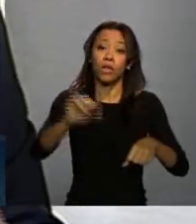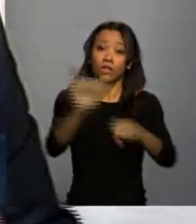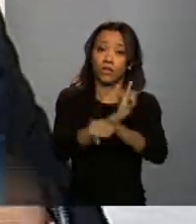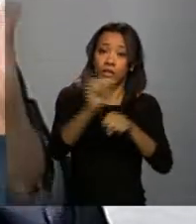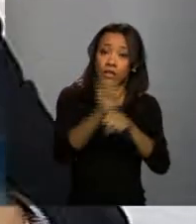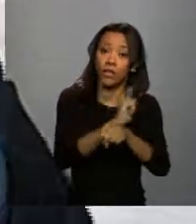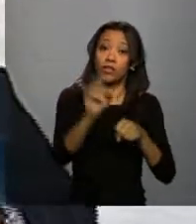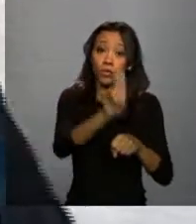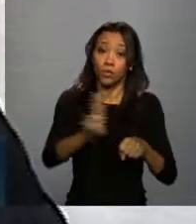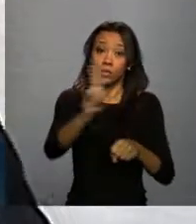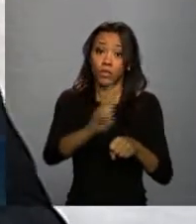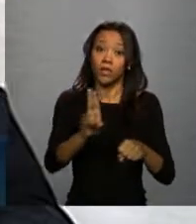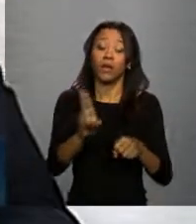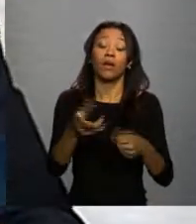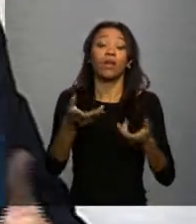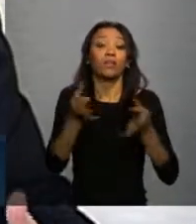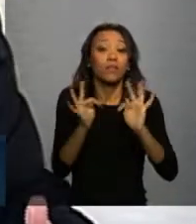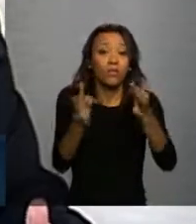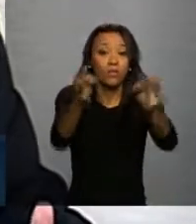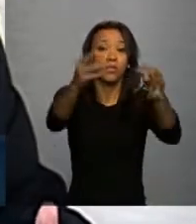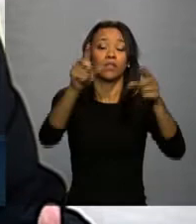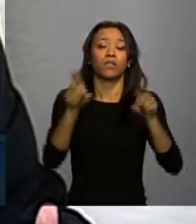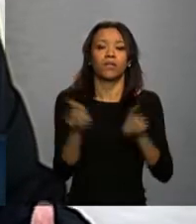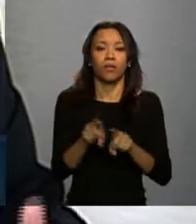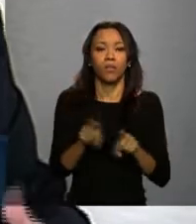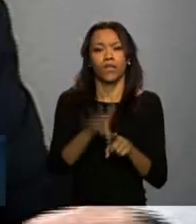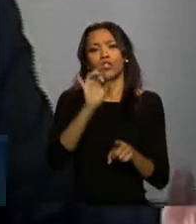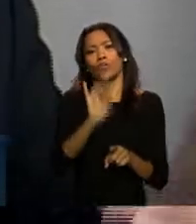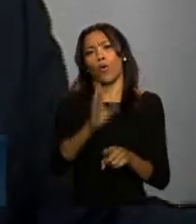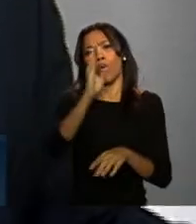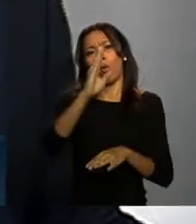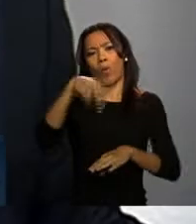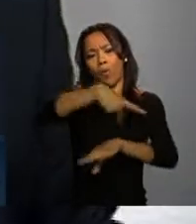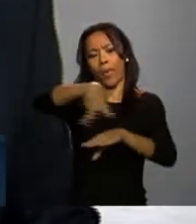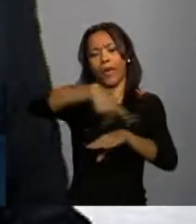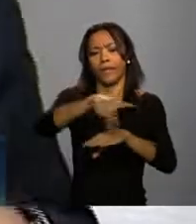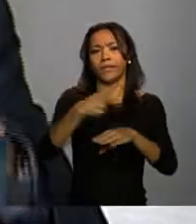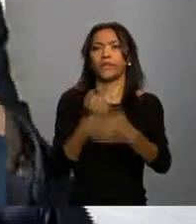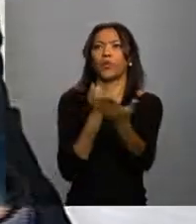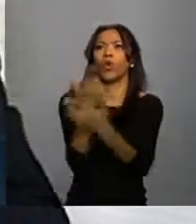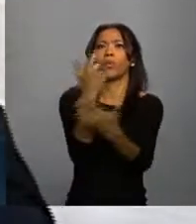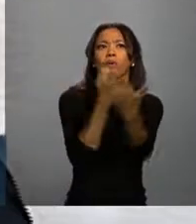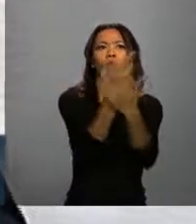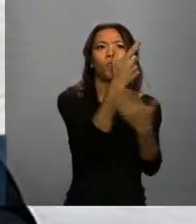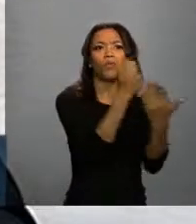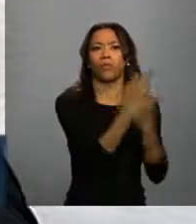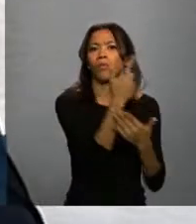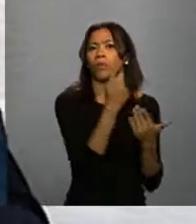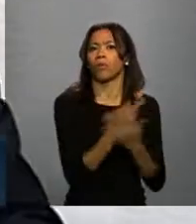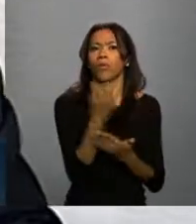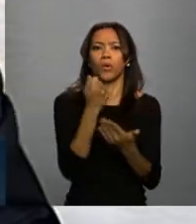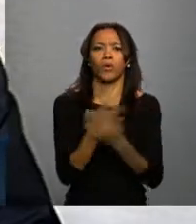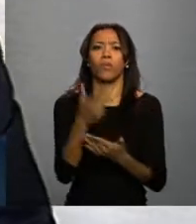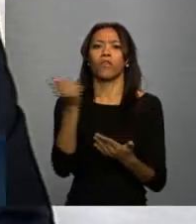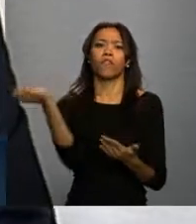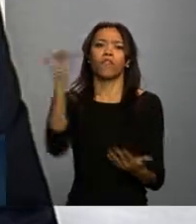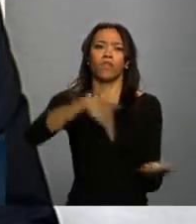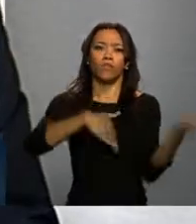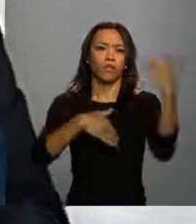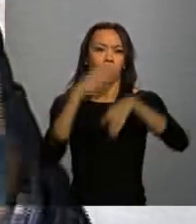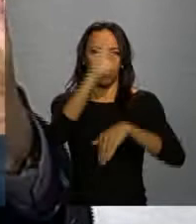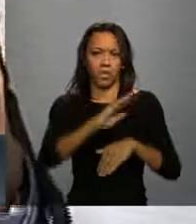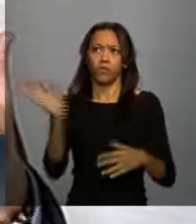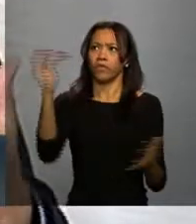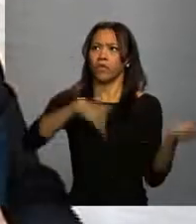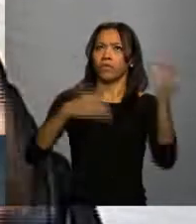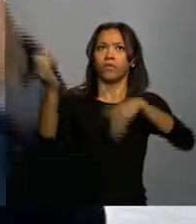com que a gente avance, ao invés de ser um país meramente consumidor de produtos, de insumos importados, que a